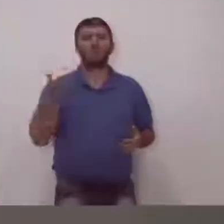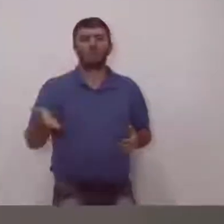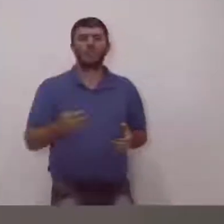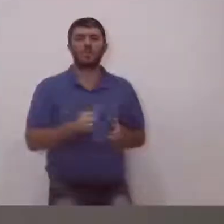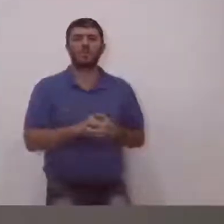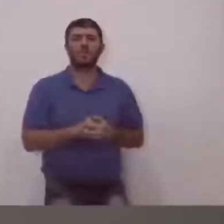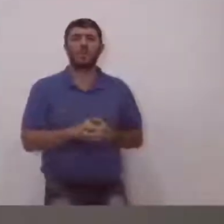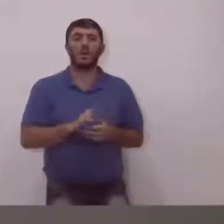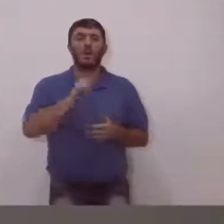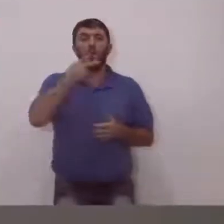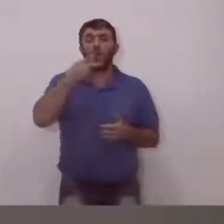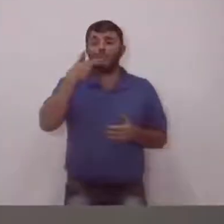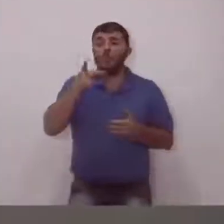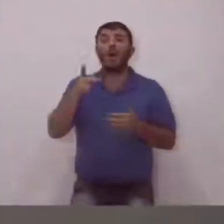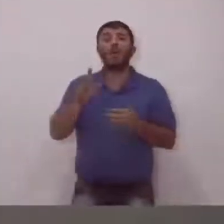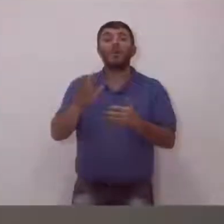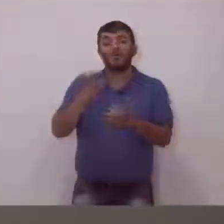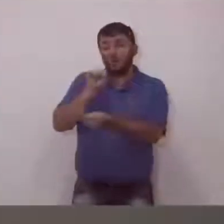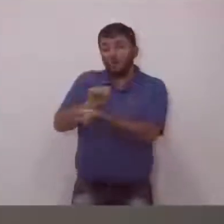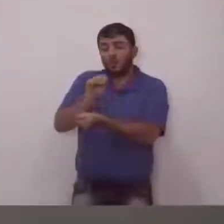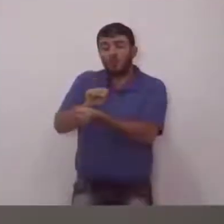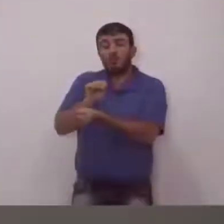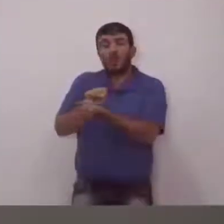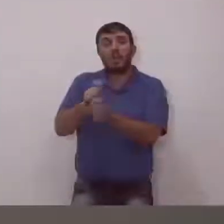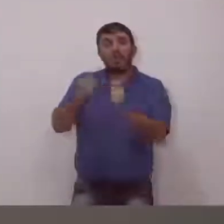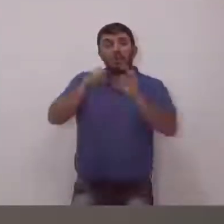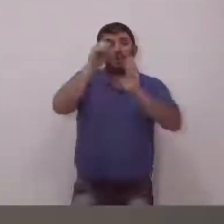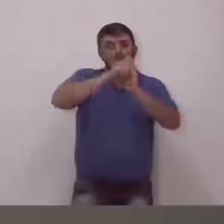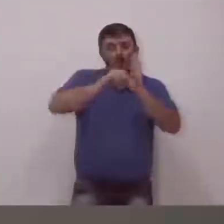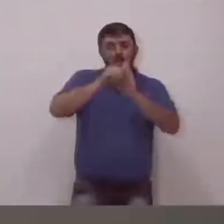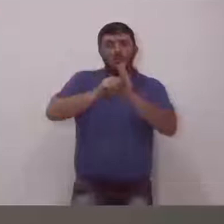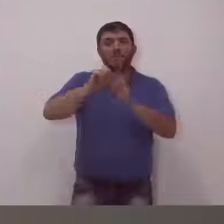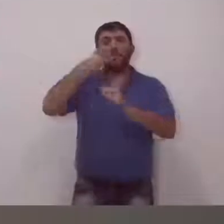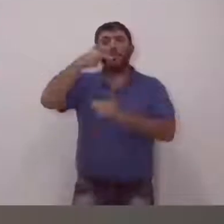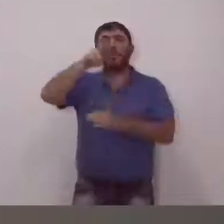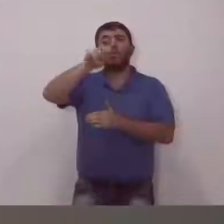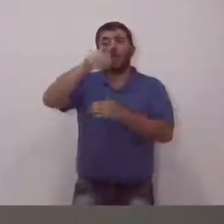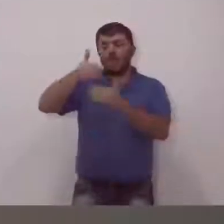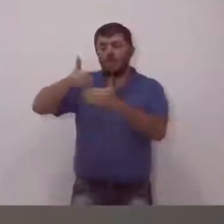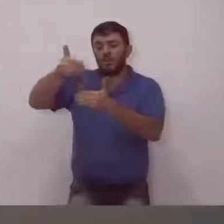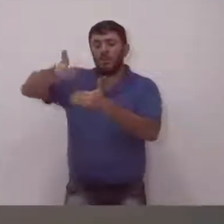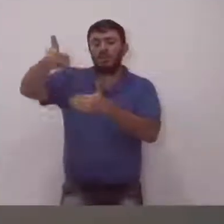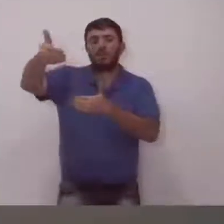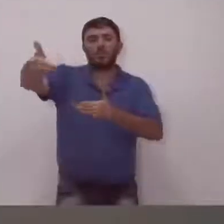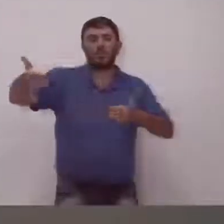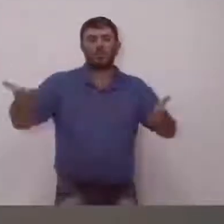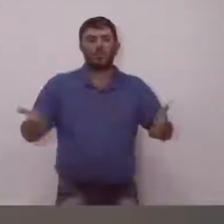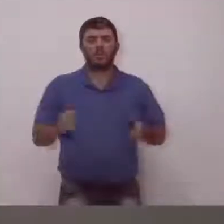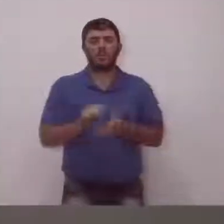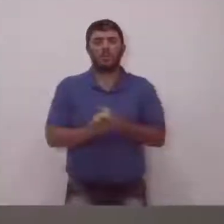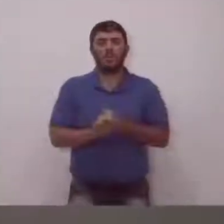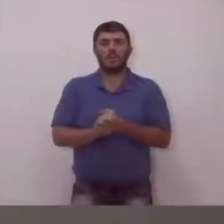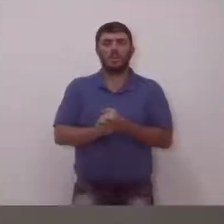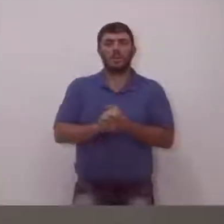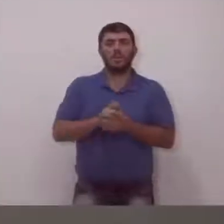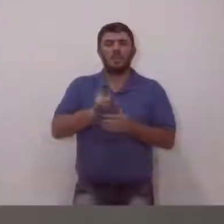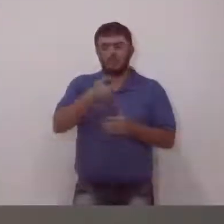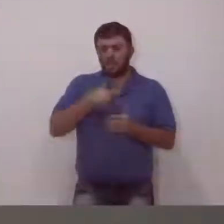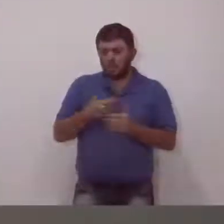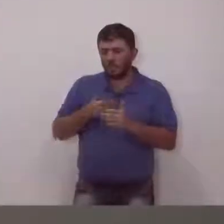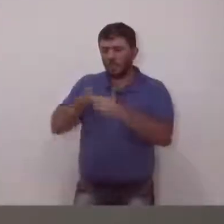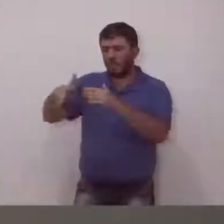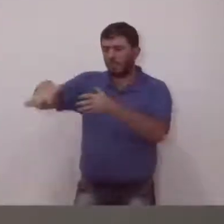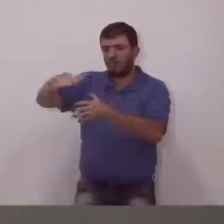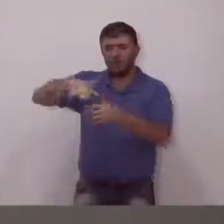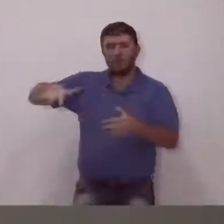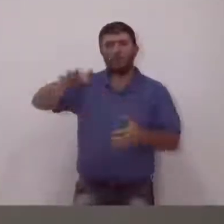isso. Ou faz orçamento para isso. Porque todas as vezes que eu passo naquela região, que vou conversar com alguns moradores, amigos,